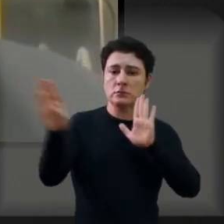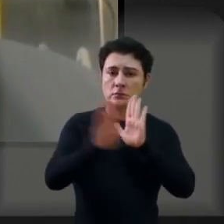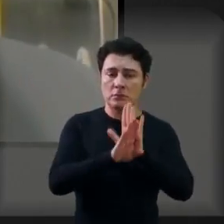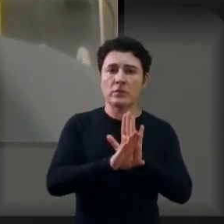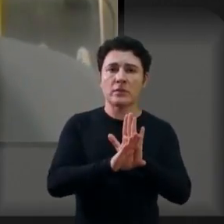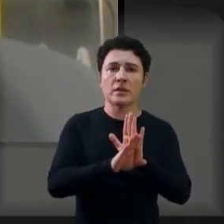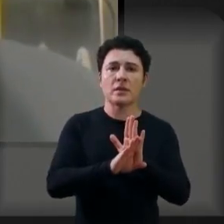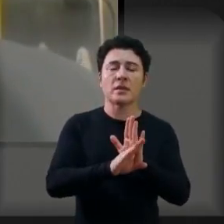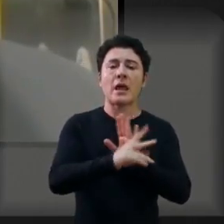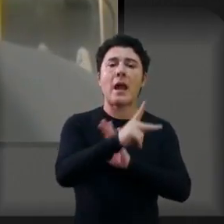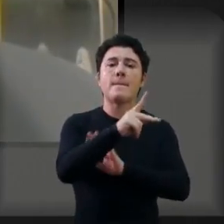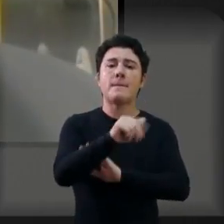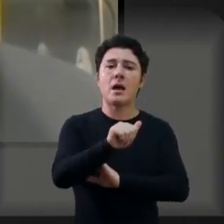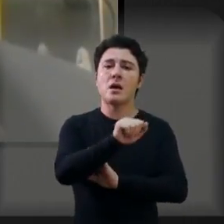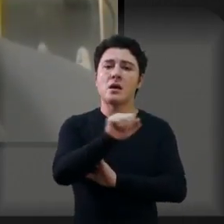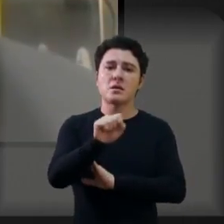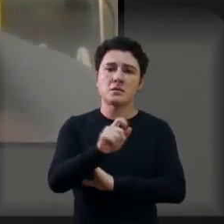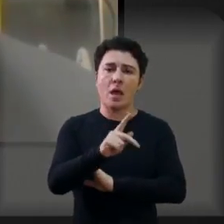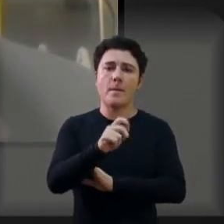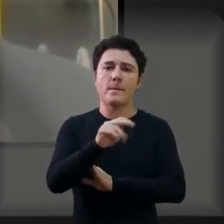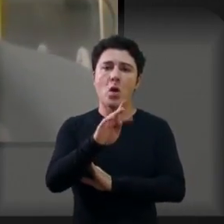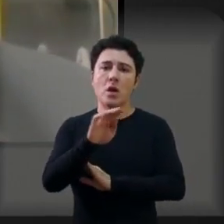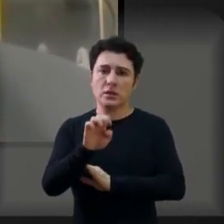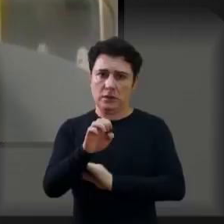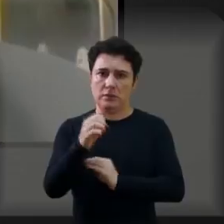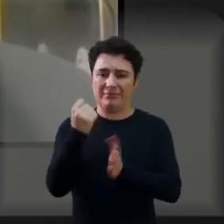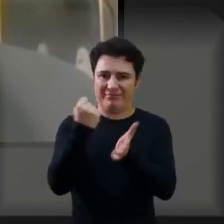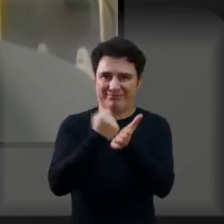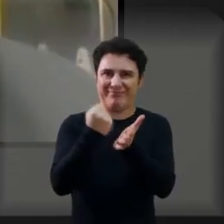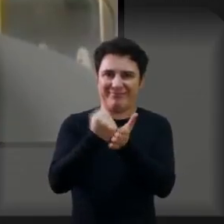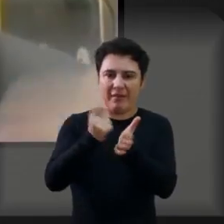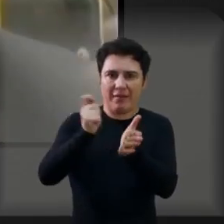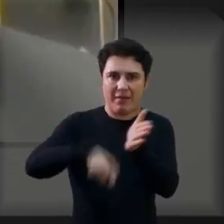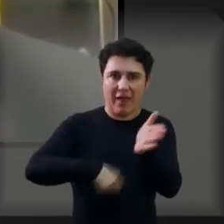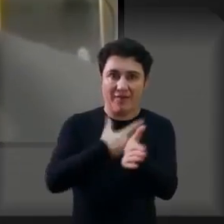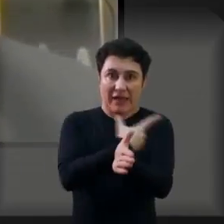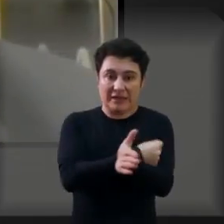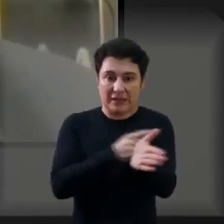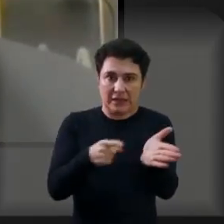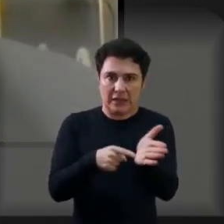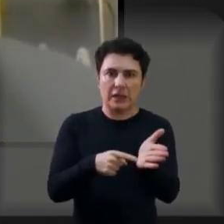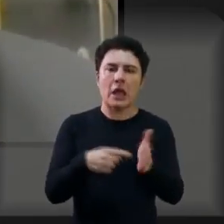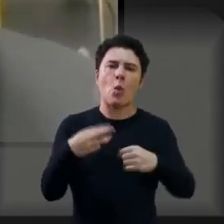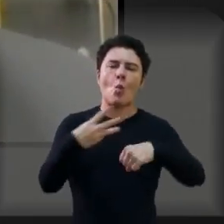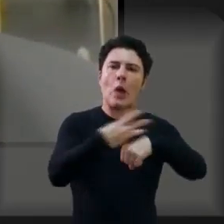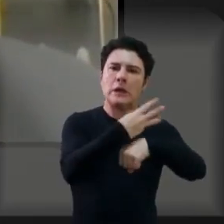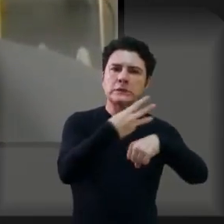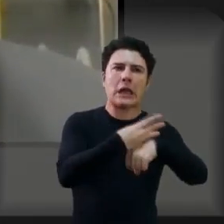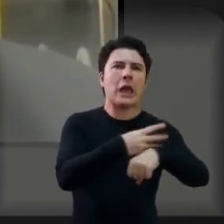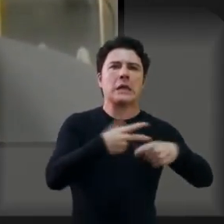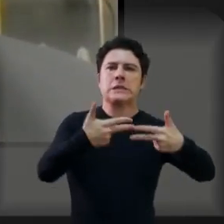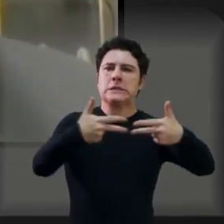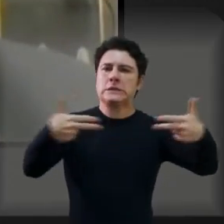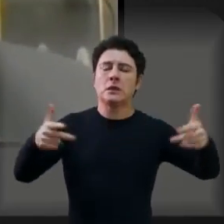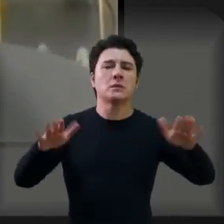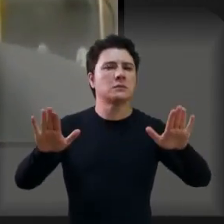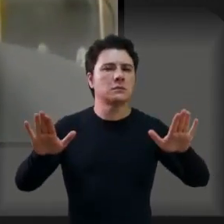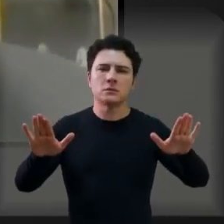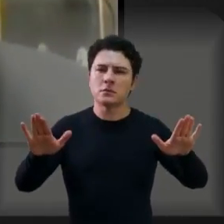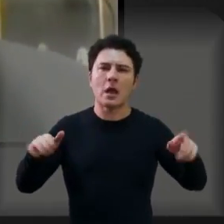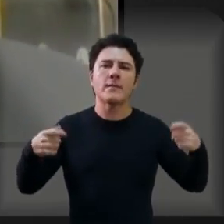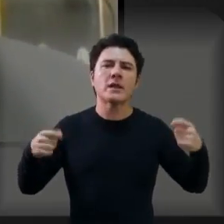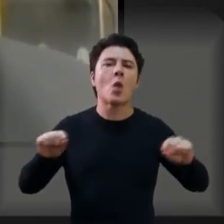Passaporte, achou, todo mundo, desqualificou todos os vereadores, em rede social, no WhatsApp, mas nós temos que ter o